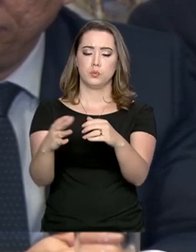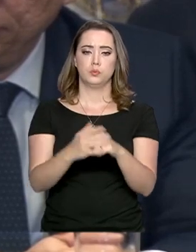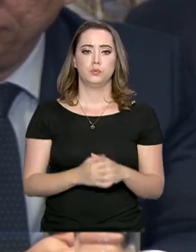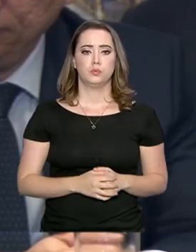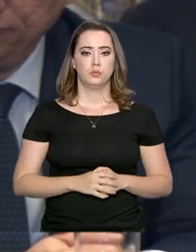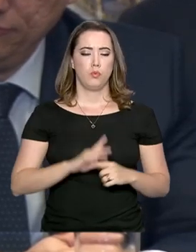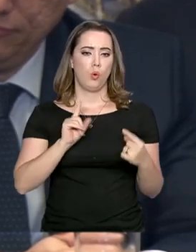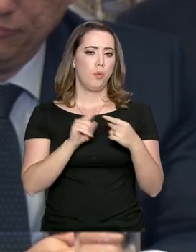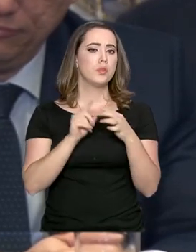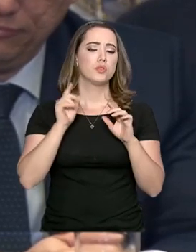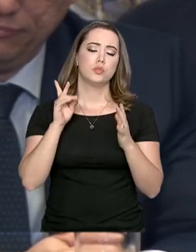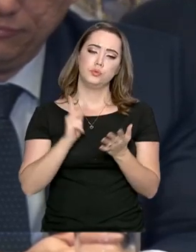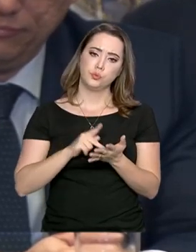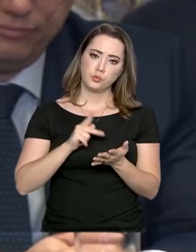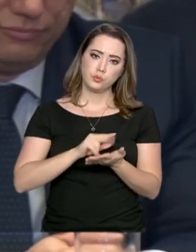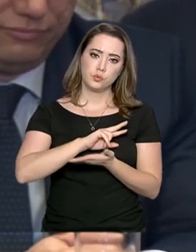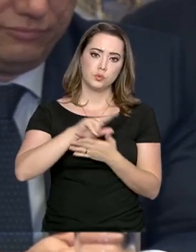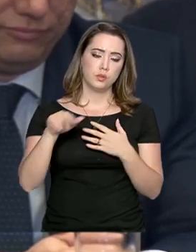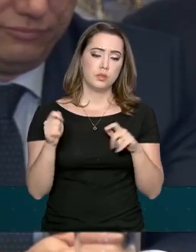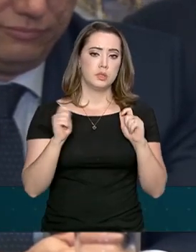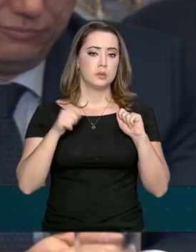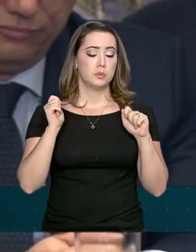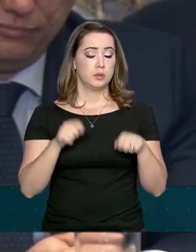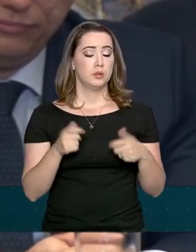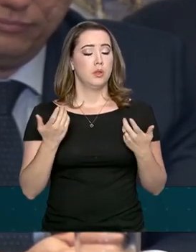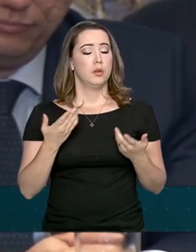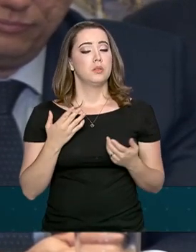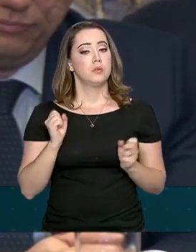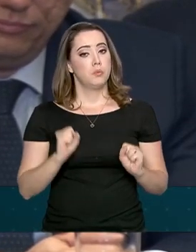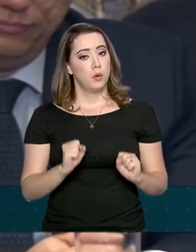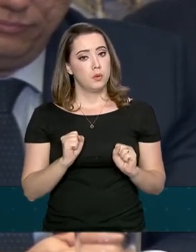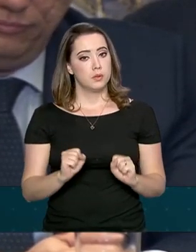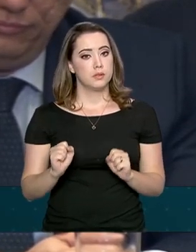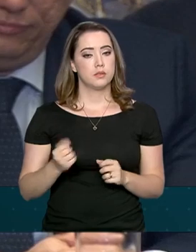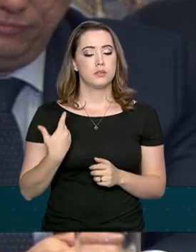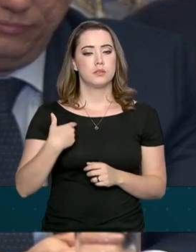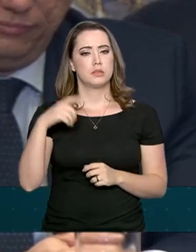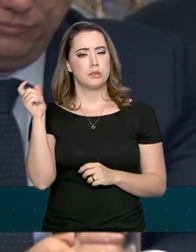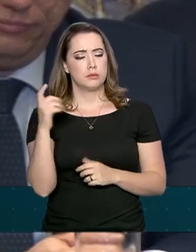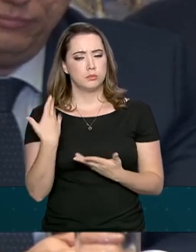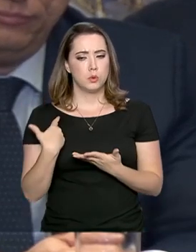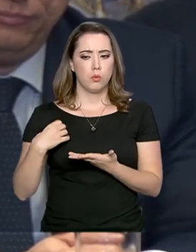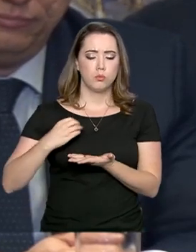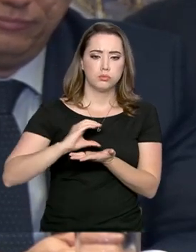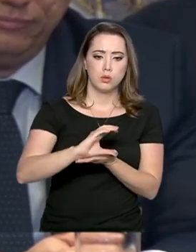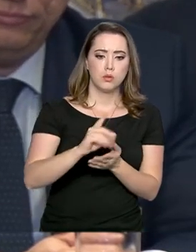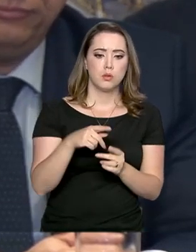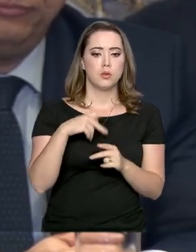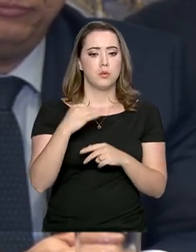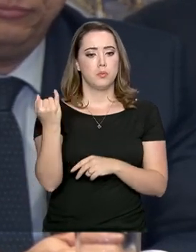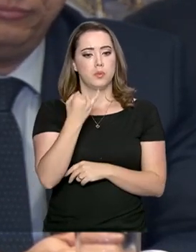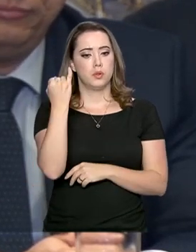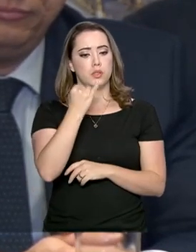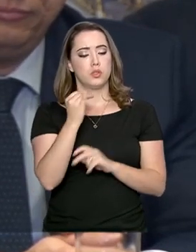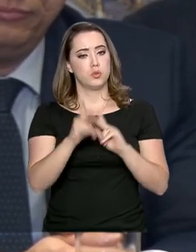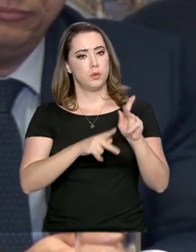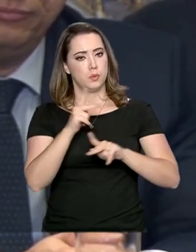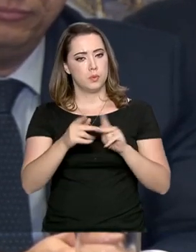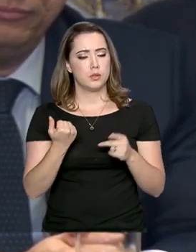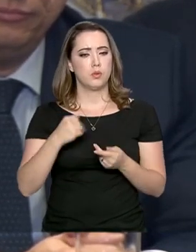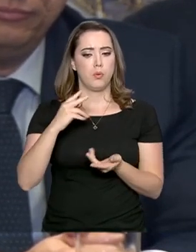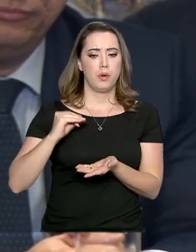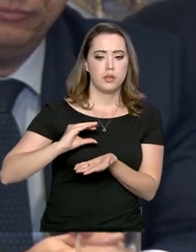realmente é diversificar essa carteira para que a gente possa cada vez mais atrair parcerias para áreas que afetam diretamente a população com mais